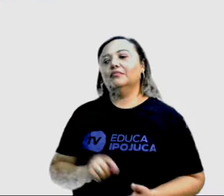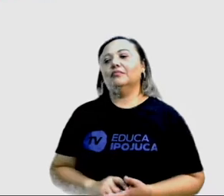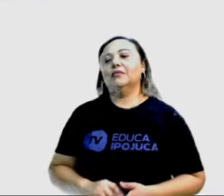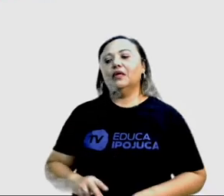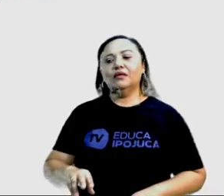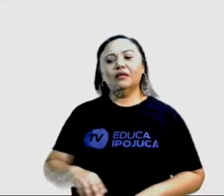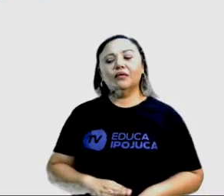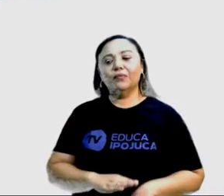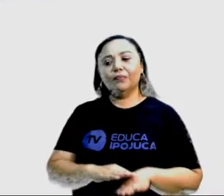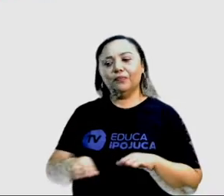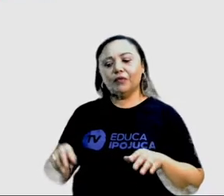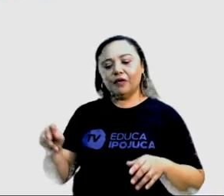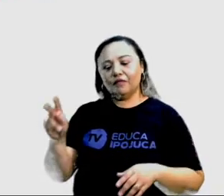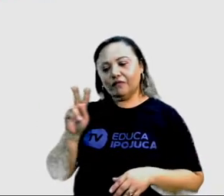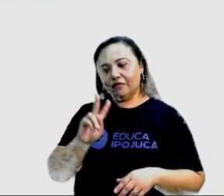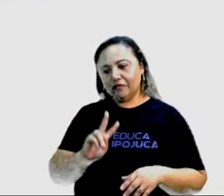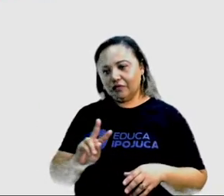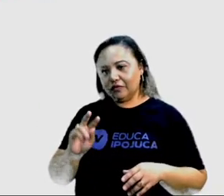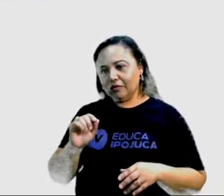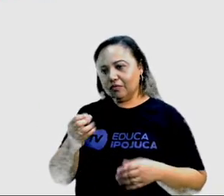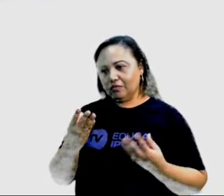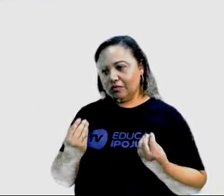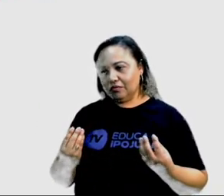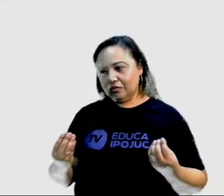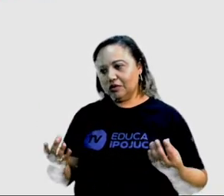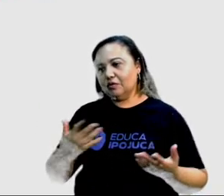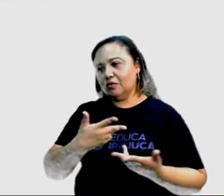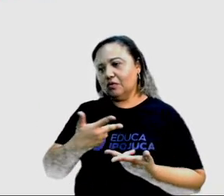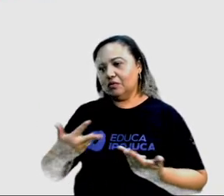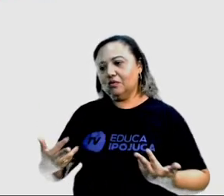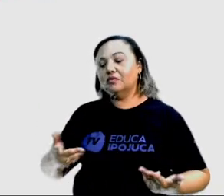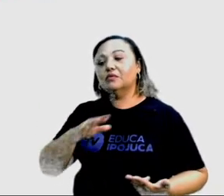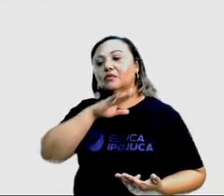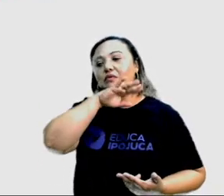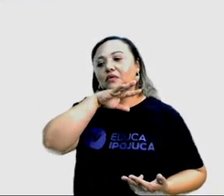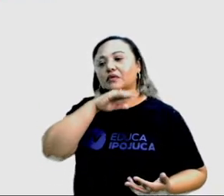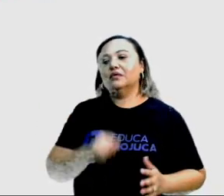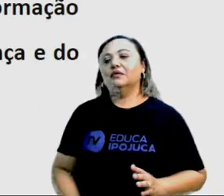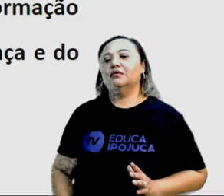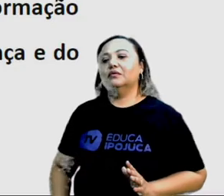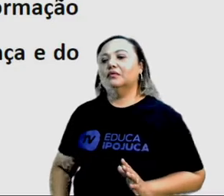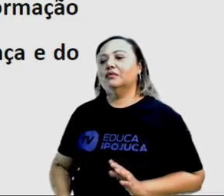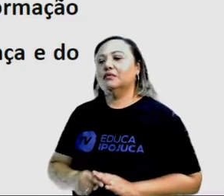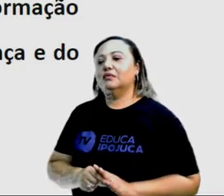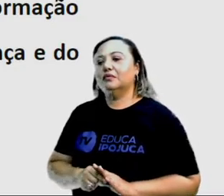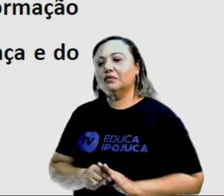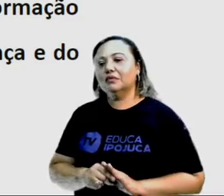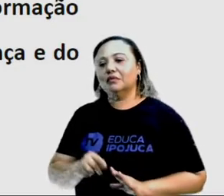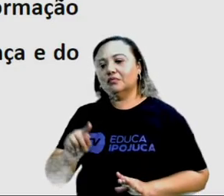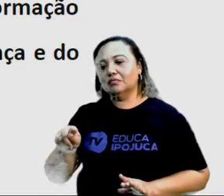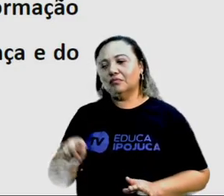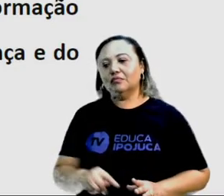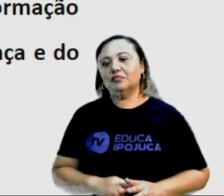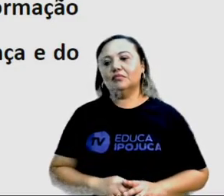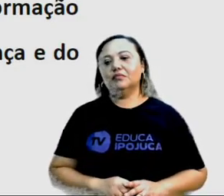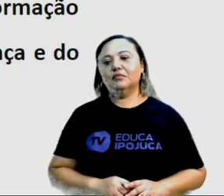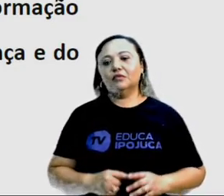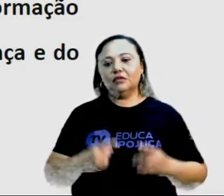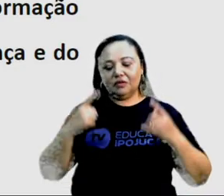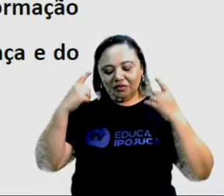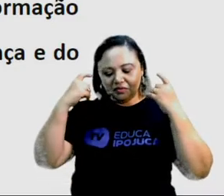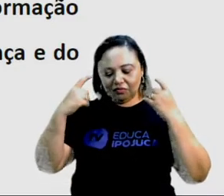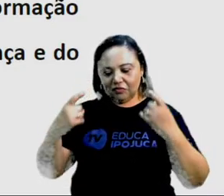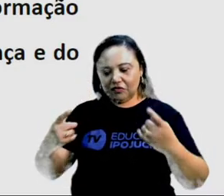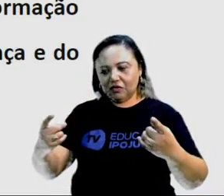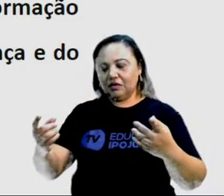desigual e violento. O que só pode gerar mais violência. Então, medidas